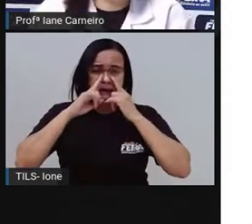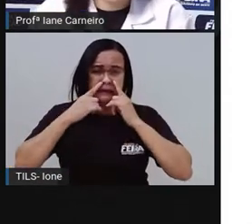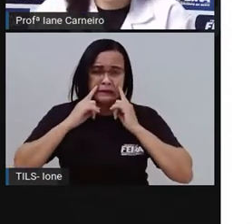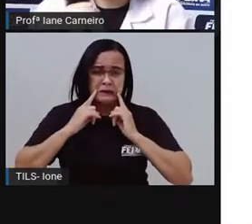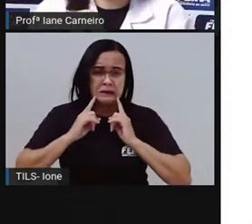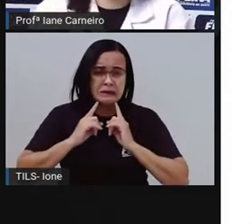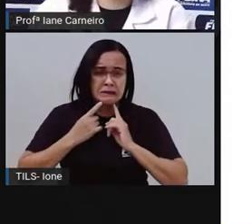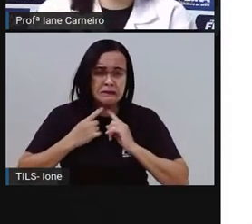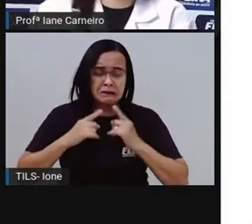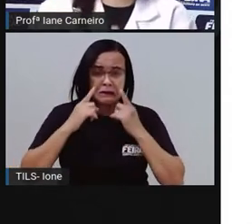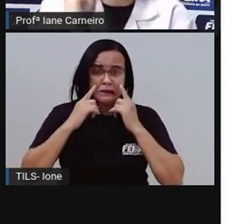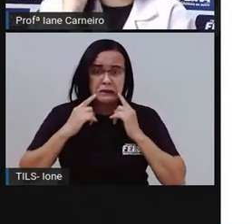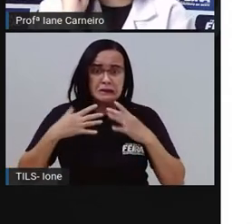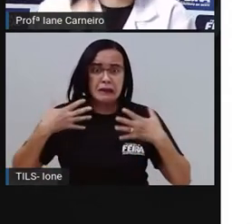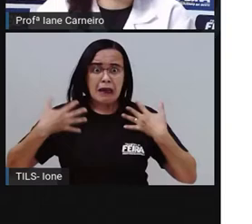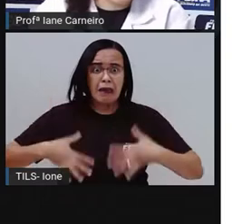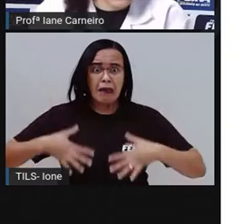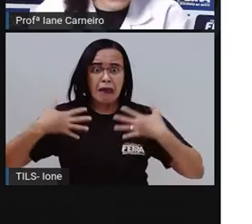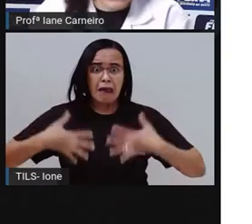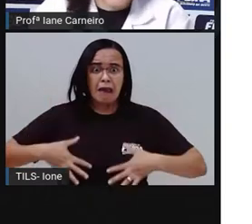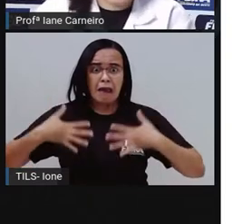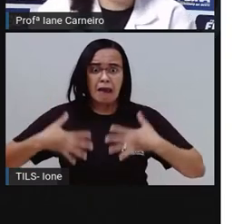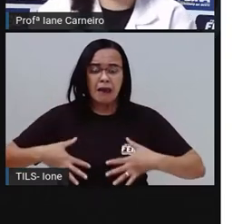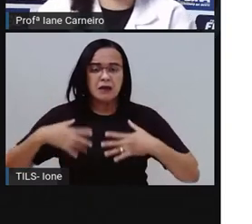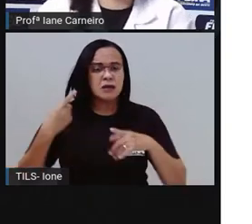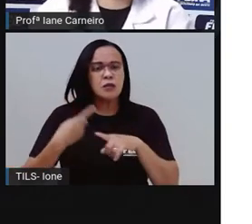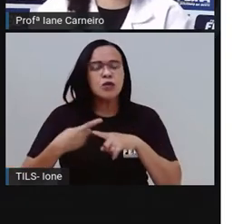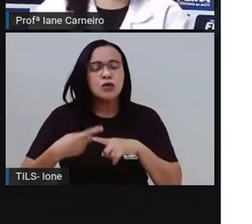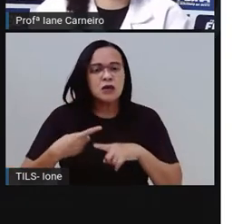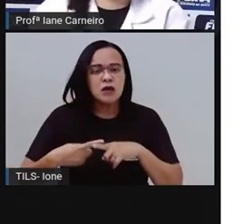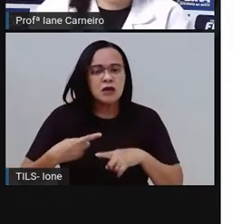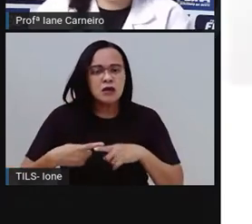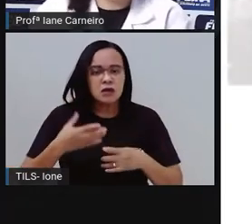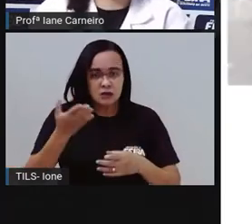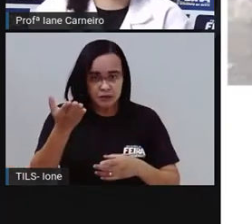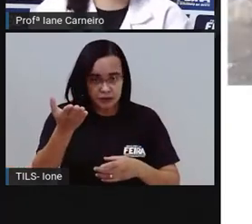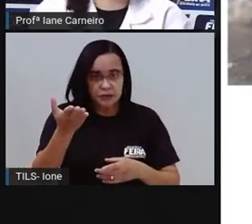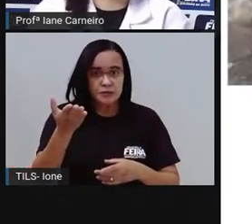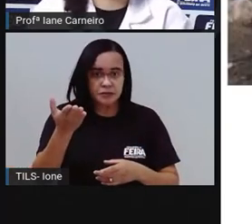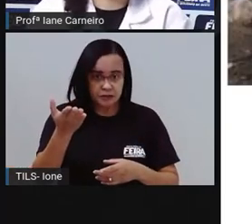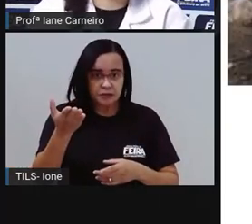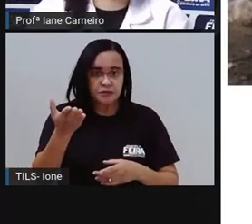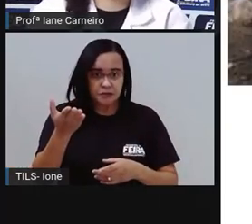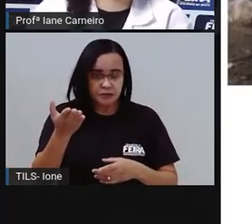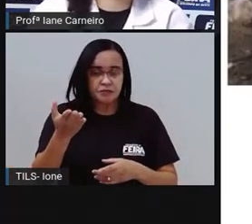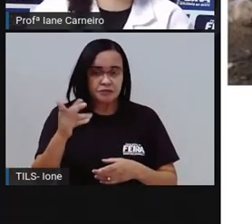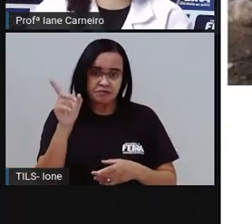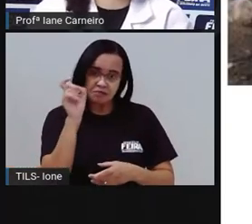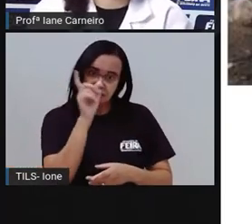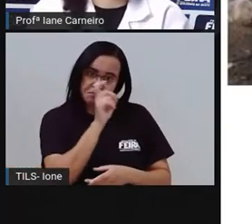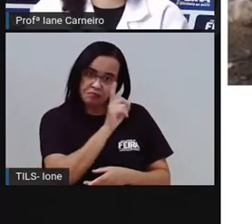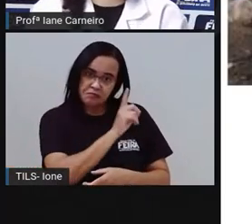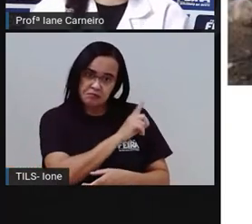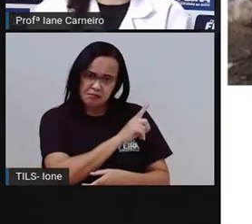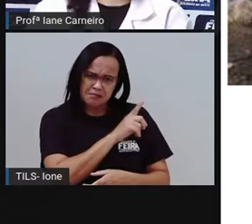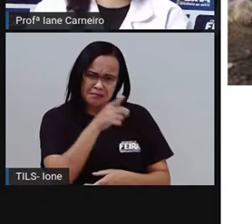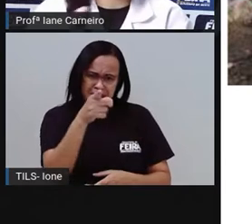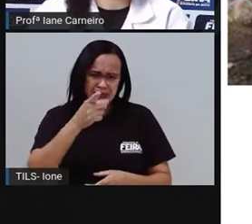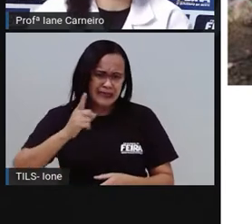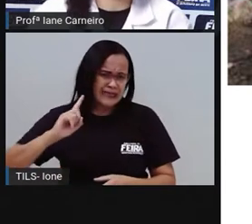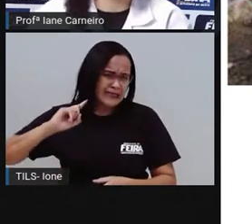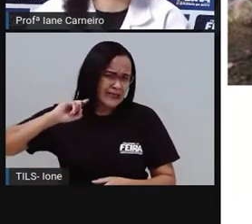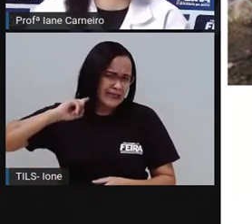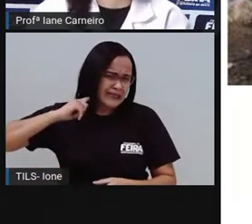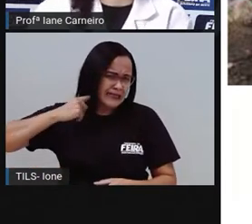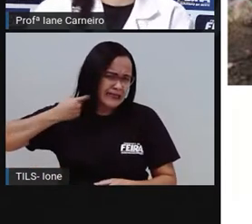cuidadores do meio ambiente mirim, vocês vão ter essa missão. Então, olha aqui, ó, as imagens que a Pró falou com vocês. Essa aí, A